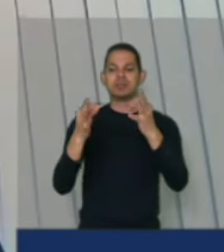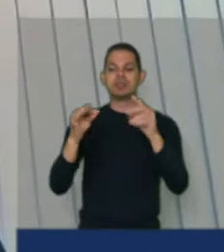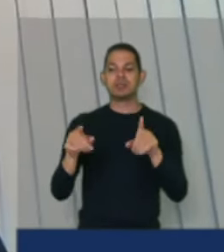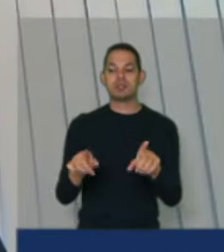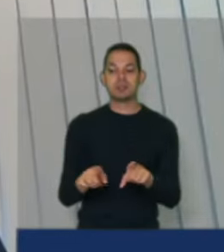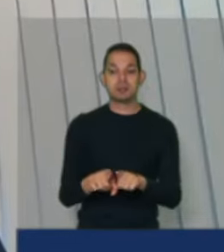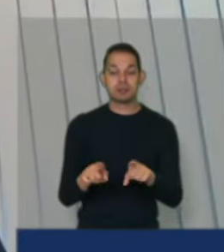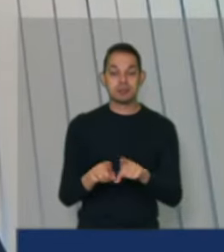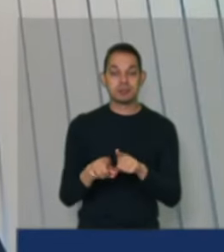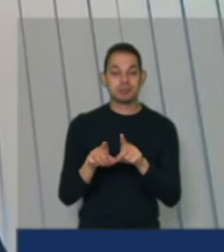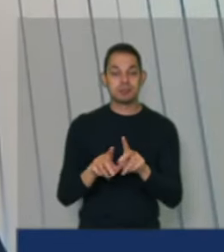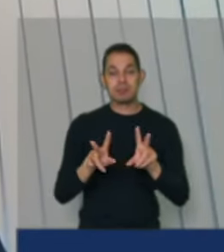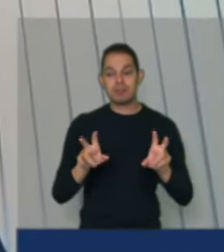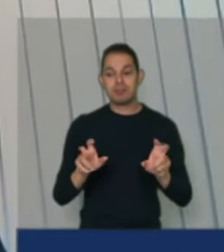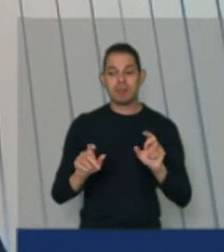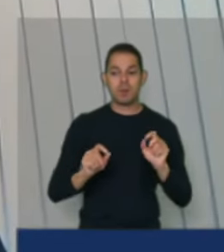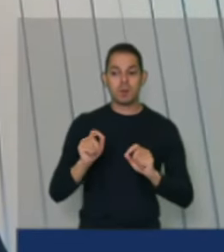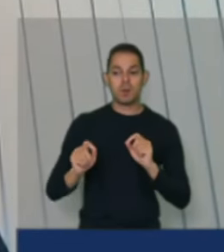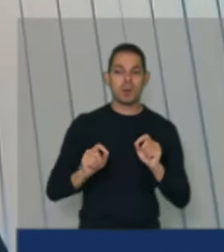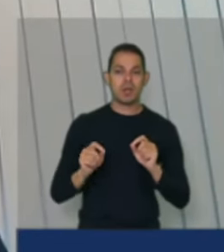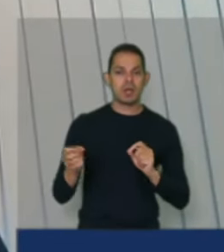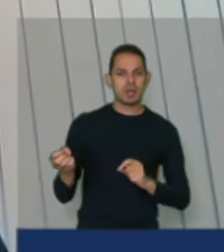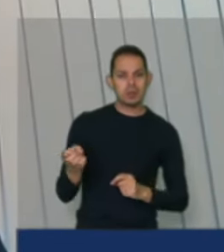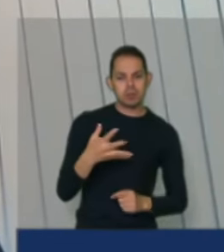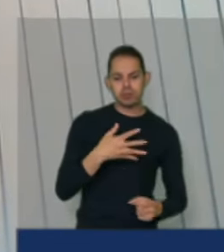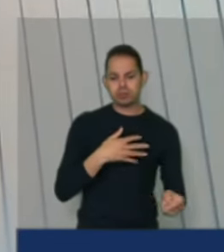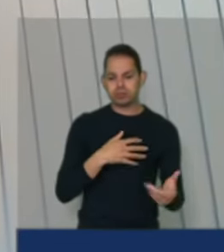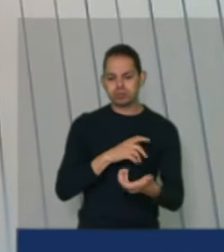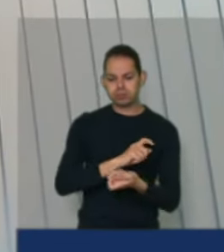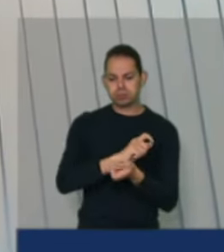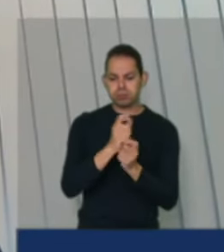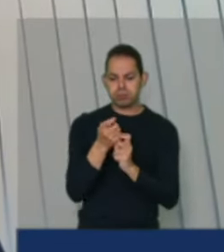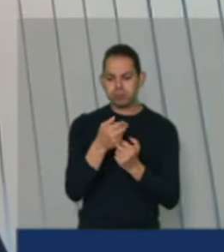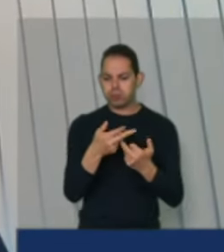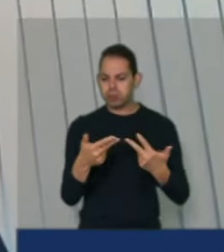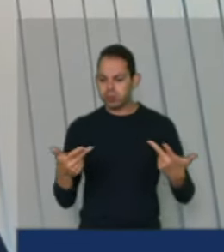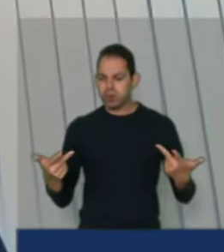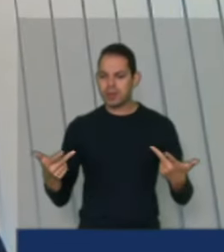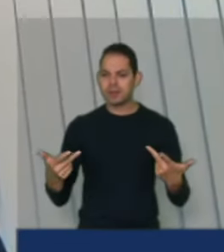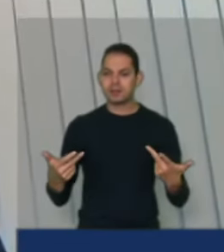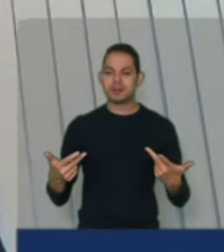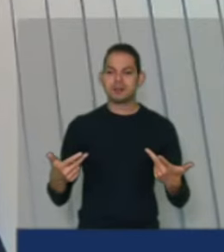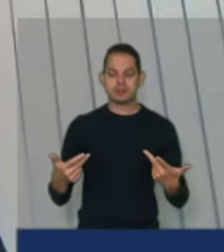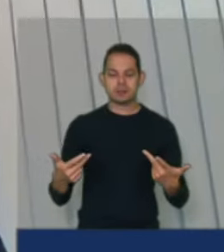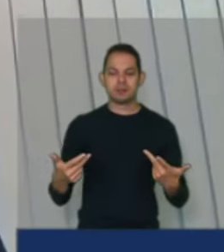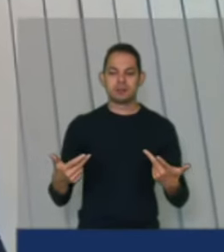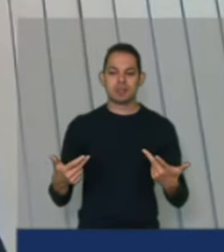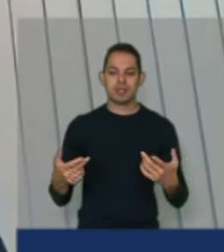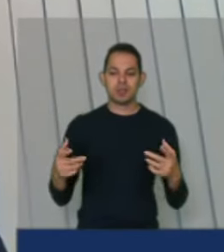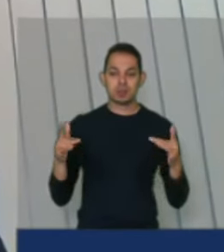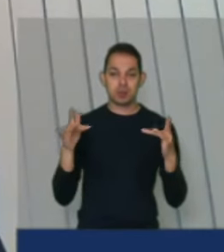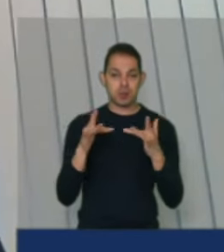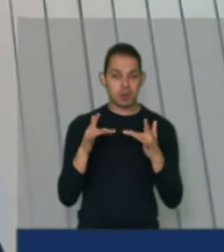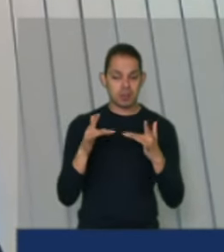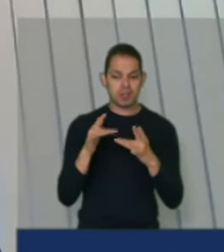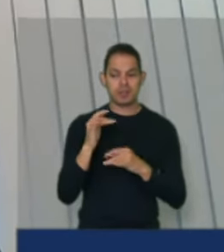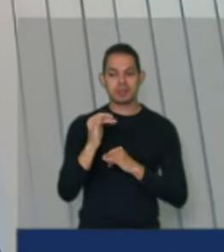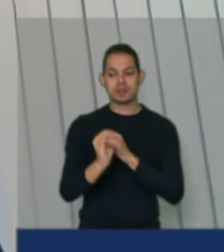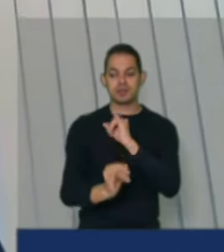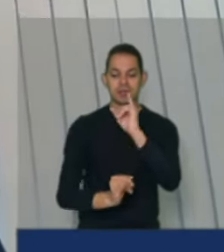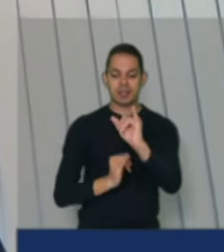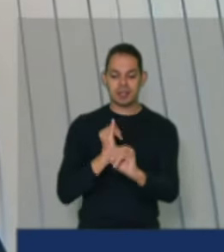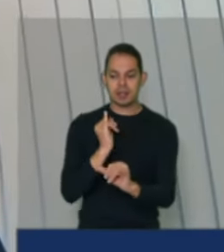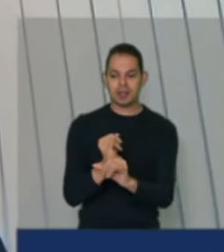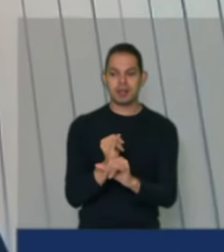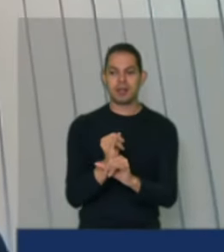questão de inovação que deve também arrastar toda uma questão de conectividade que isso deve ser